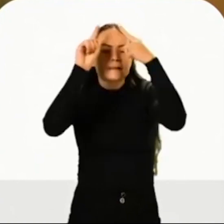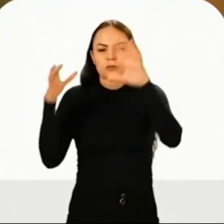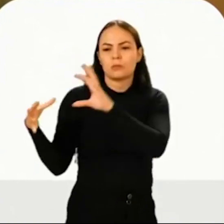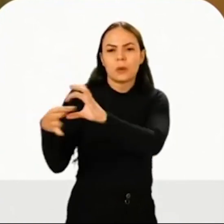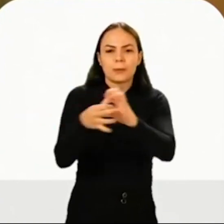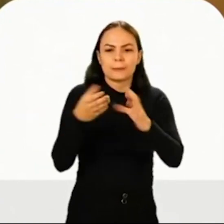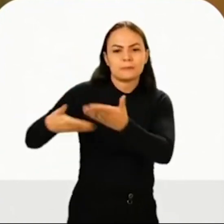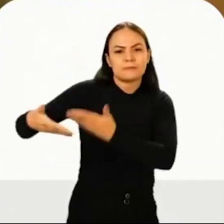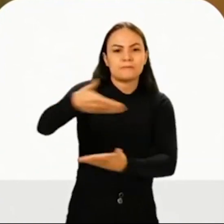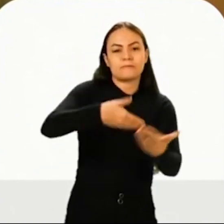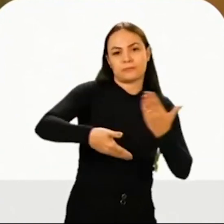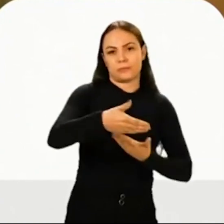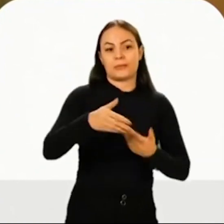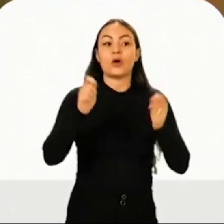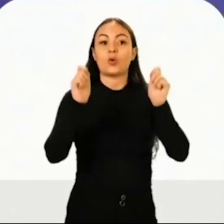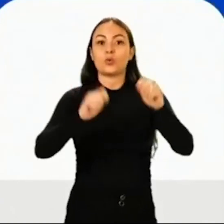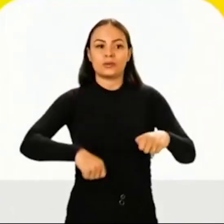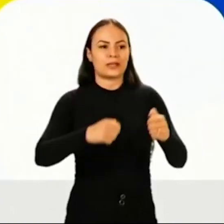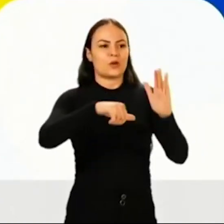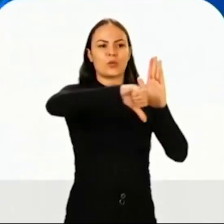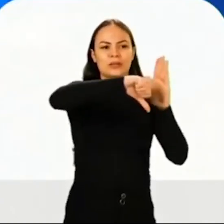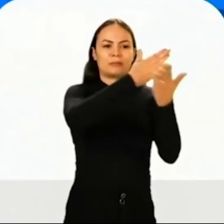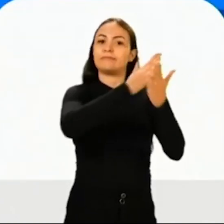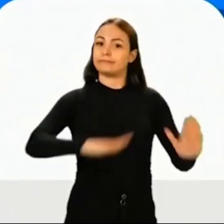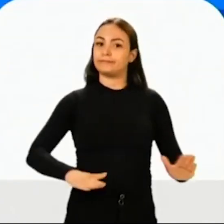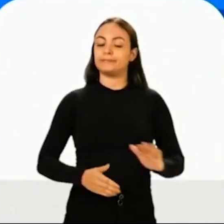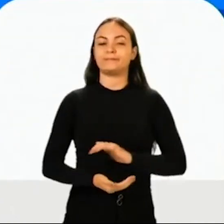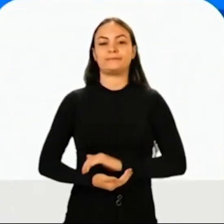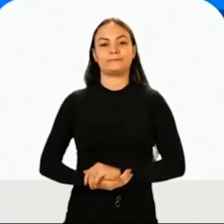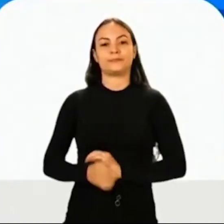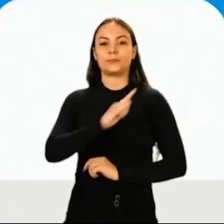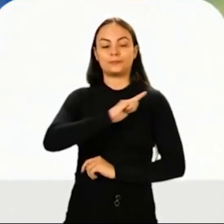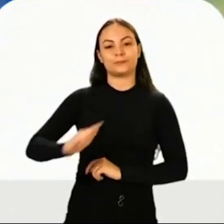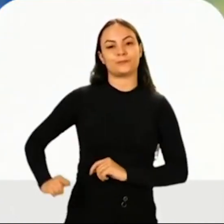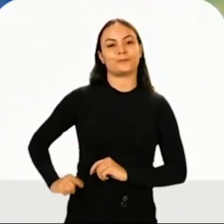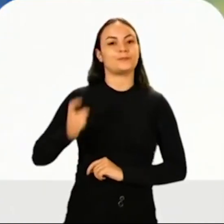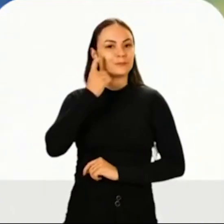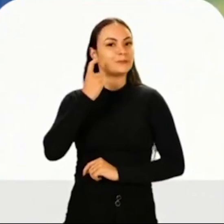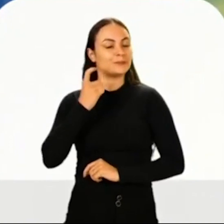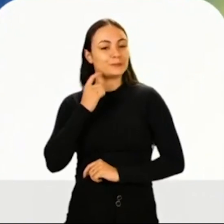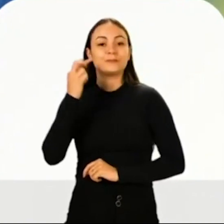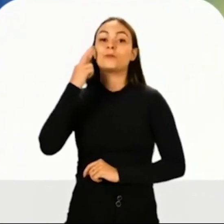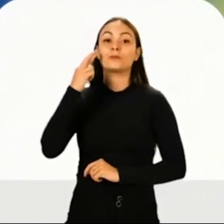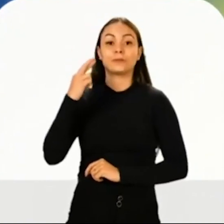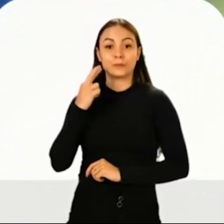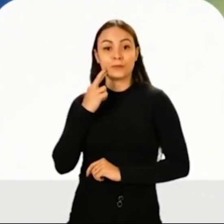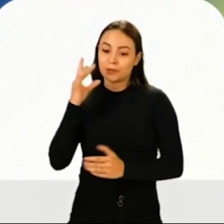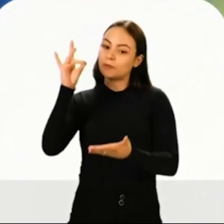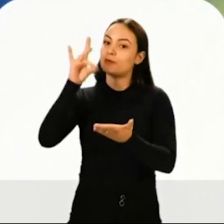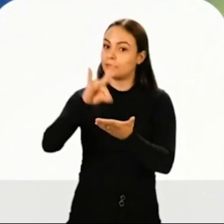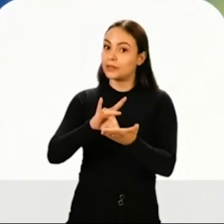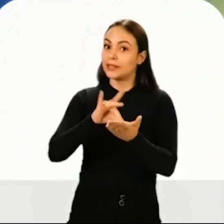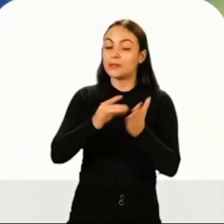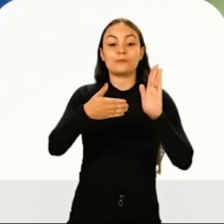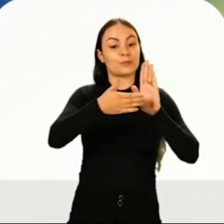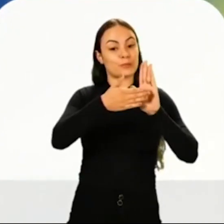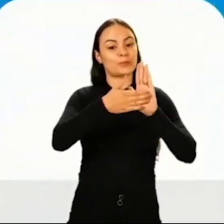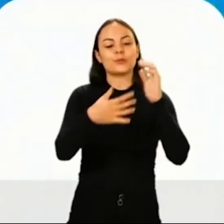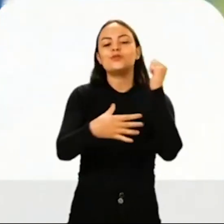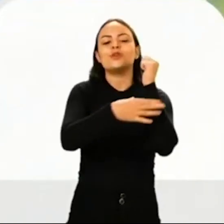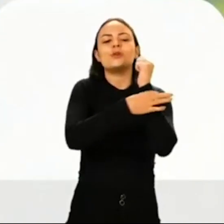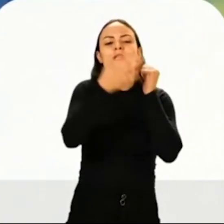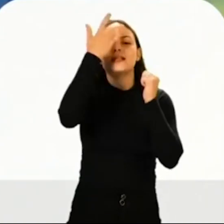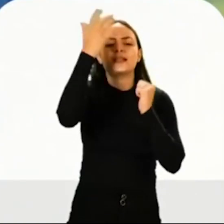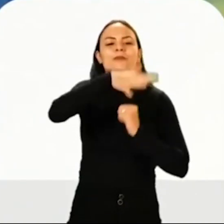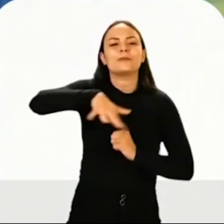articulada, senão a gente não vence o crime organizado. No governo Marcos Rogério, Rondônia terá de fato um plano estadual de segurança pública,